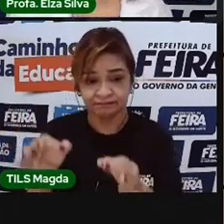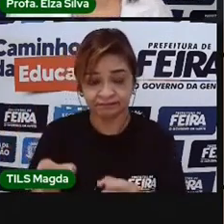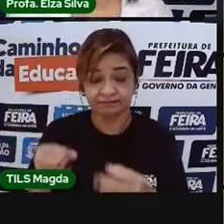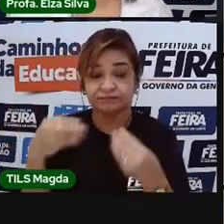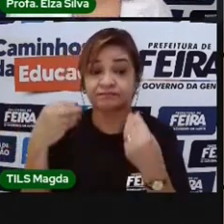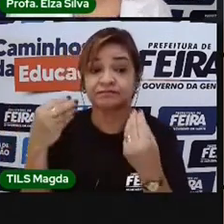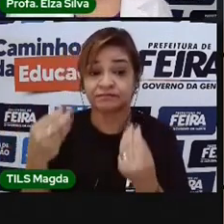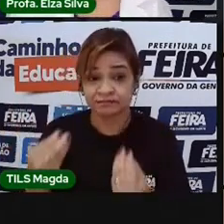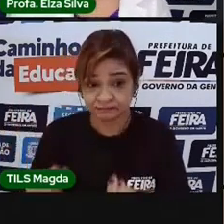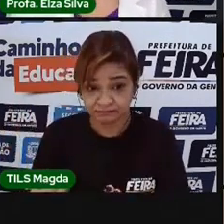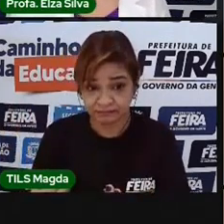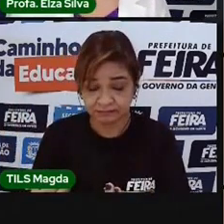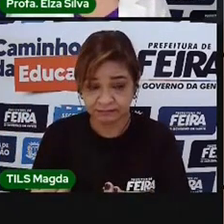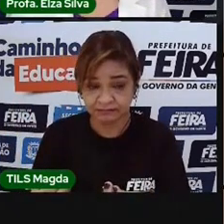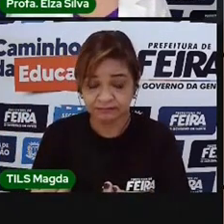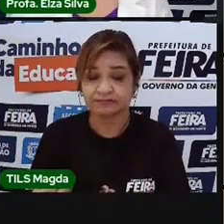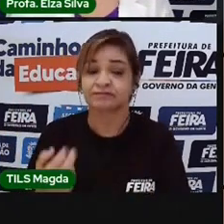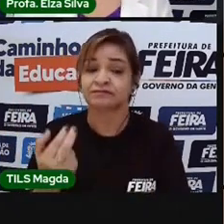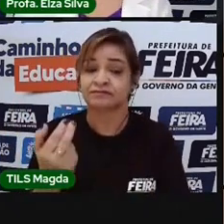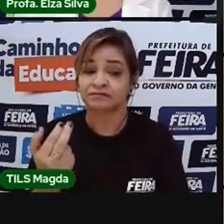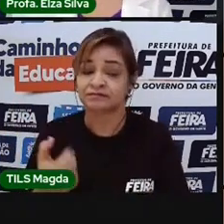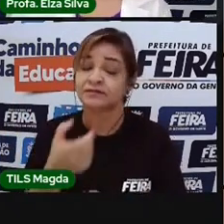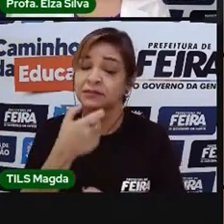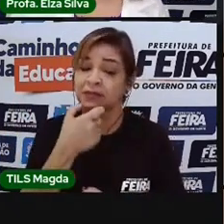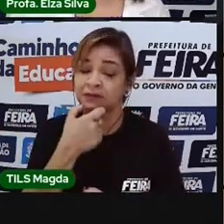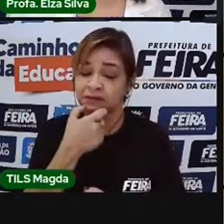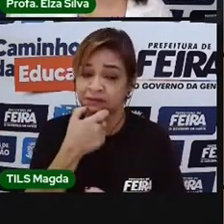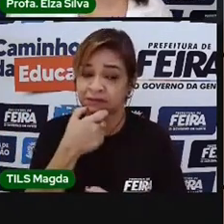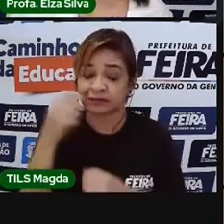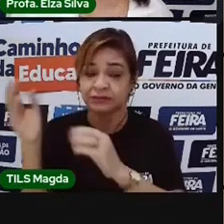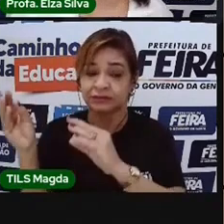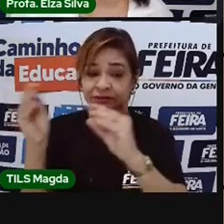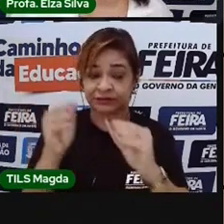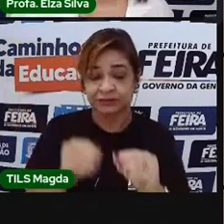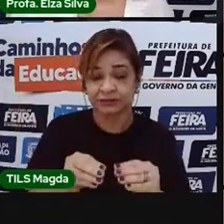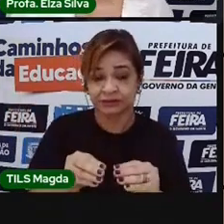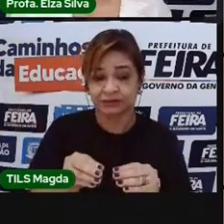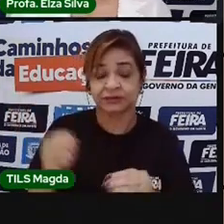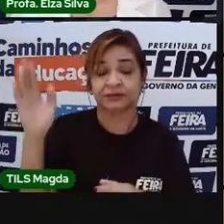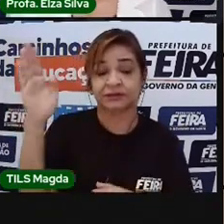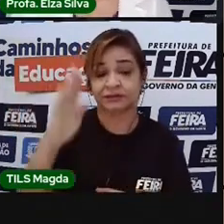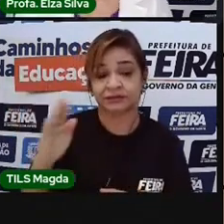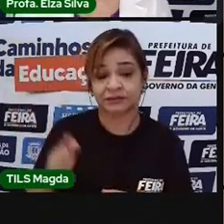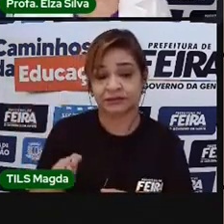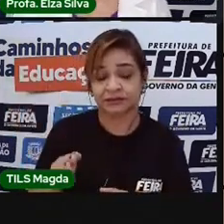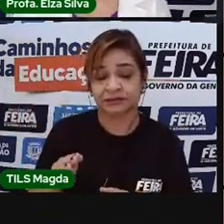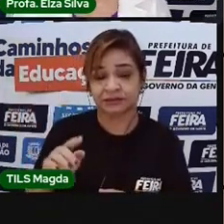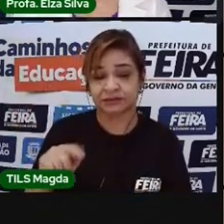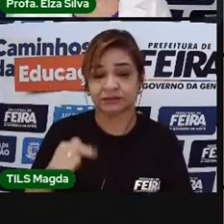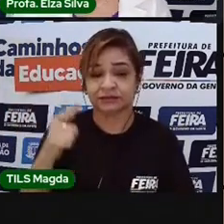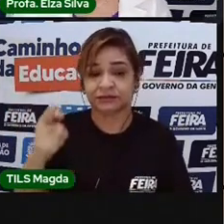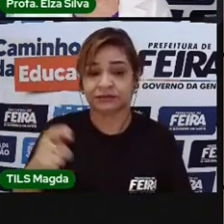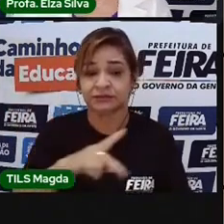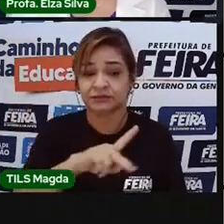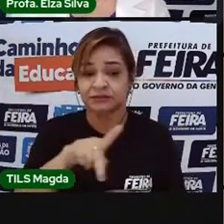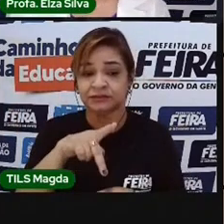Exatamente da mesma maneira como elas chegaram aqui no Brasil dos outros países.